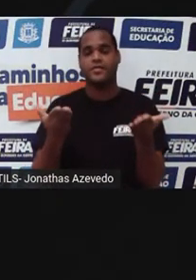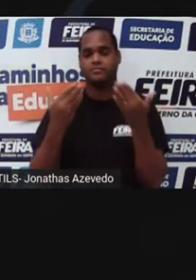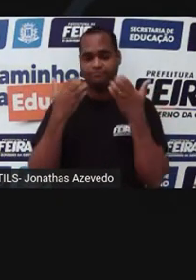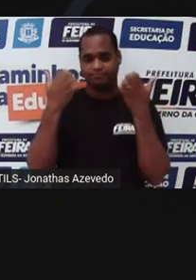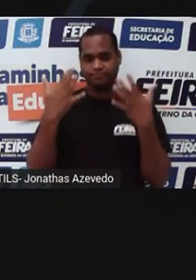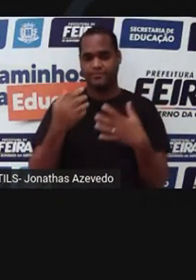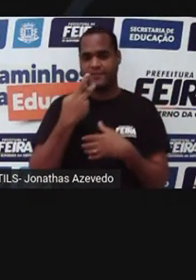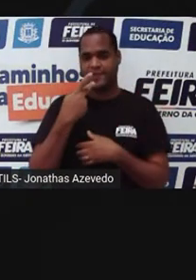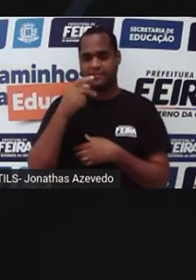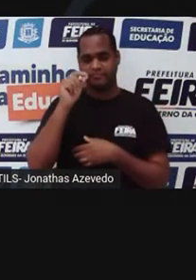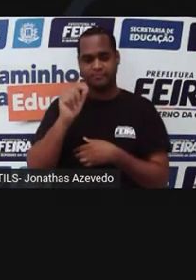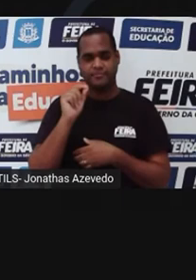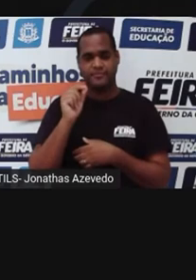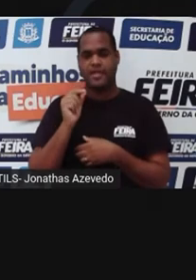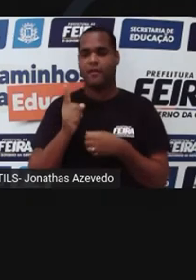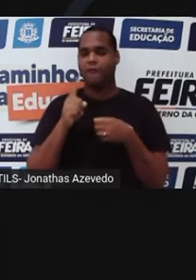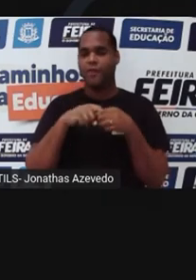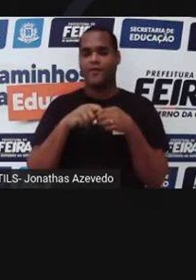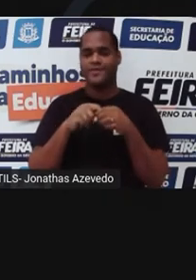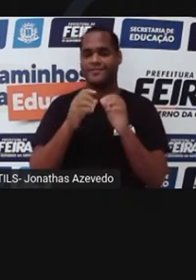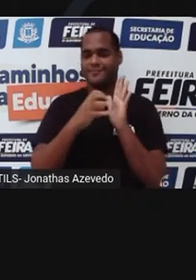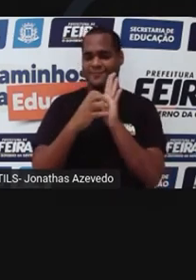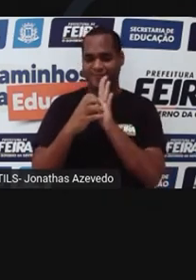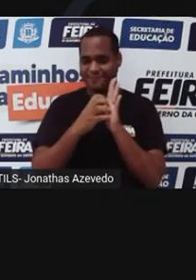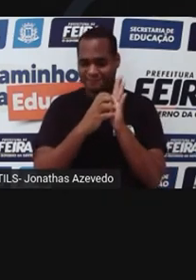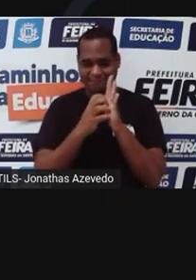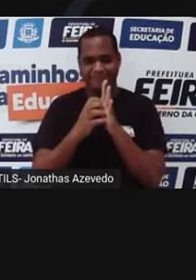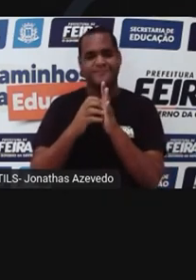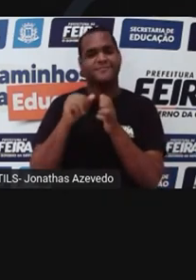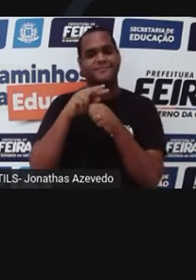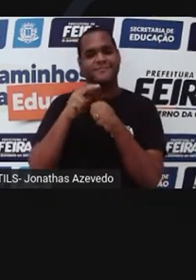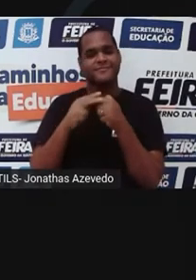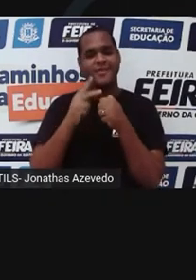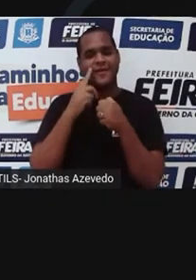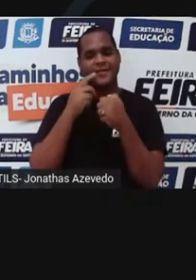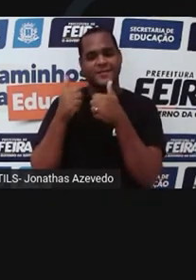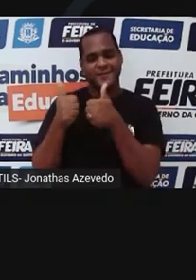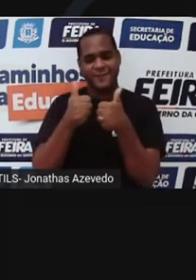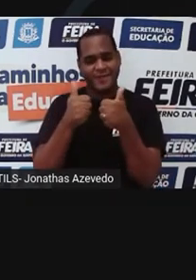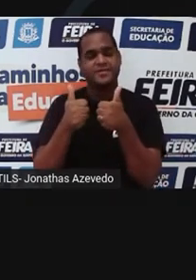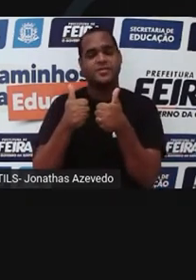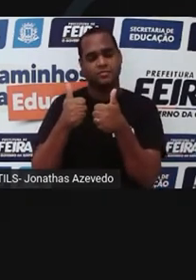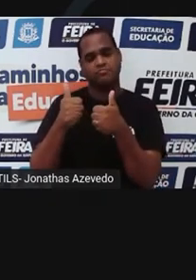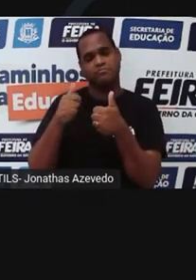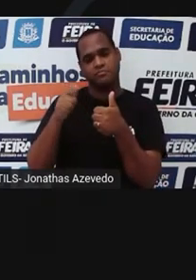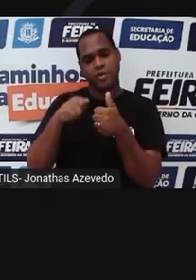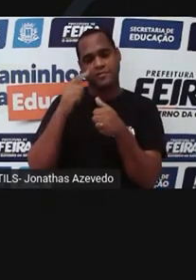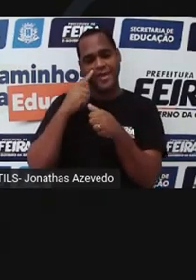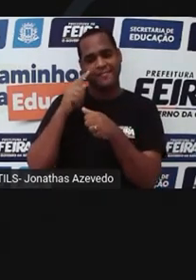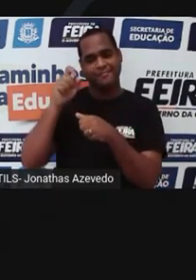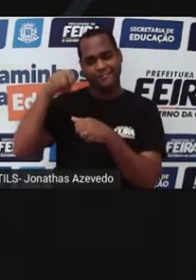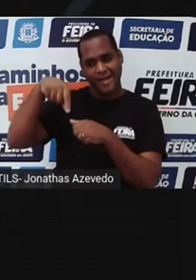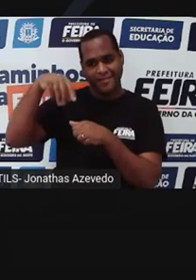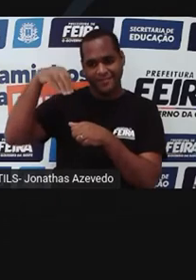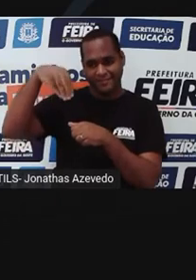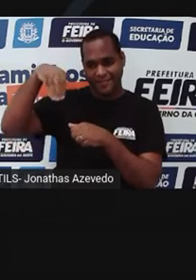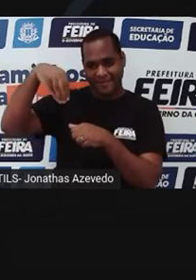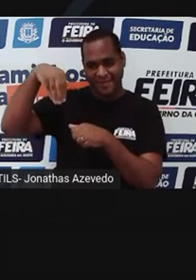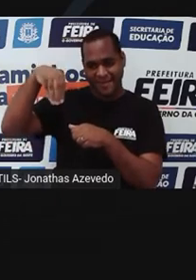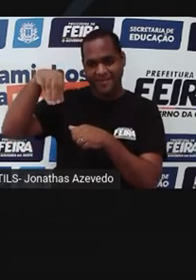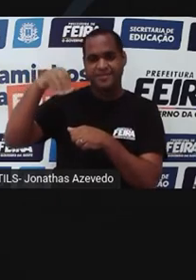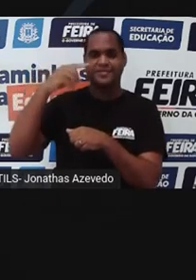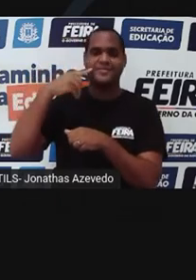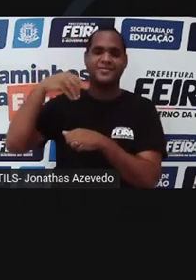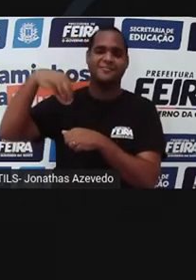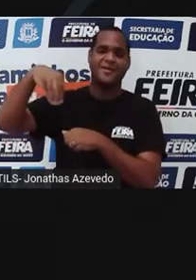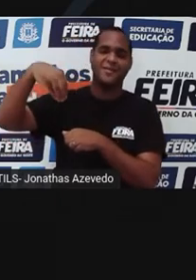falar sobre a volta do HIV, o vírus da AIDS. Se você curte o nosso canal, faça sua inscrição. É só clicar